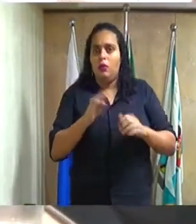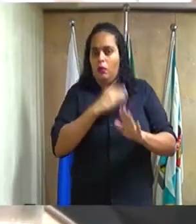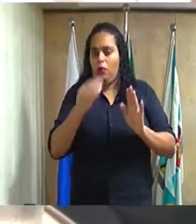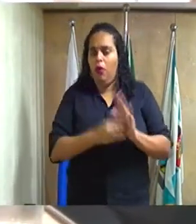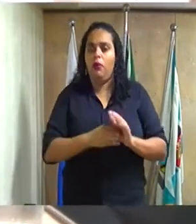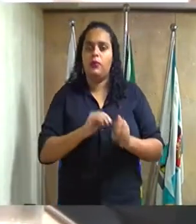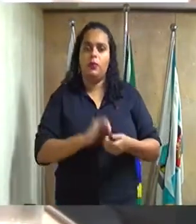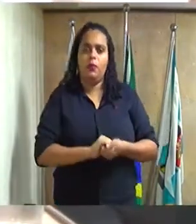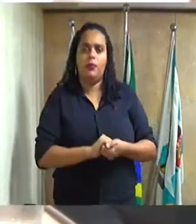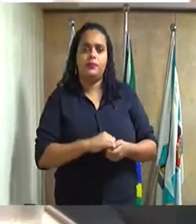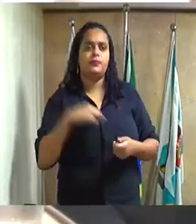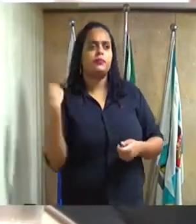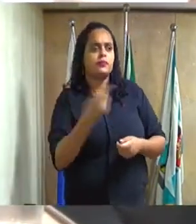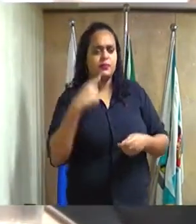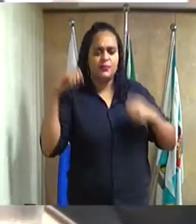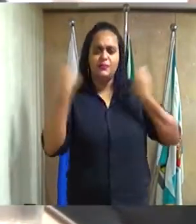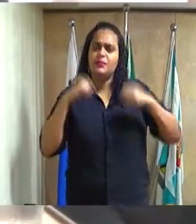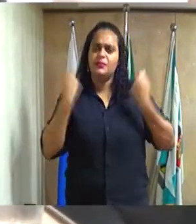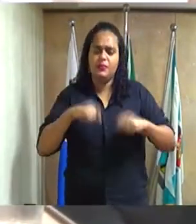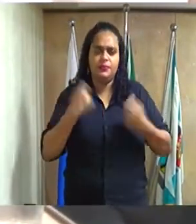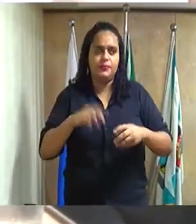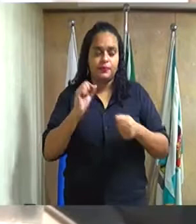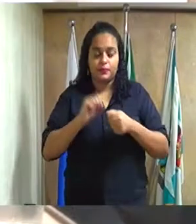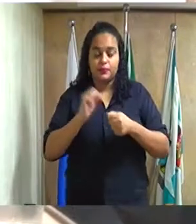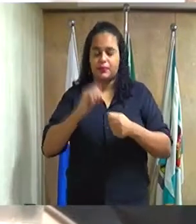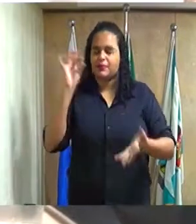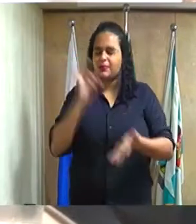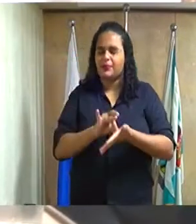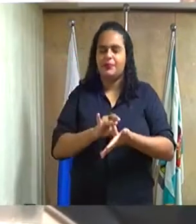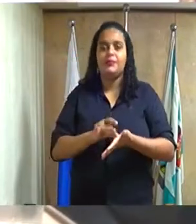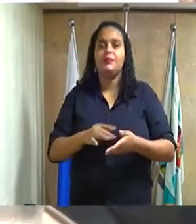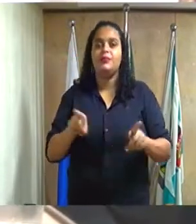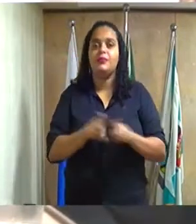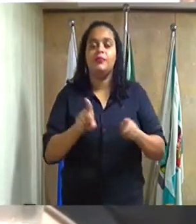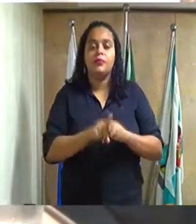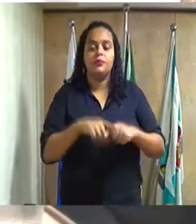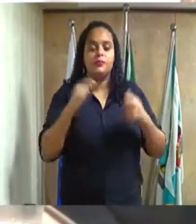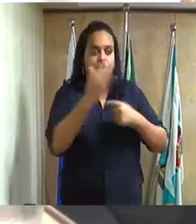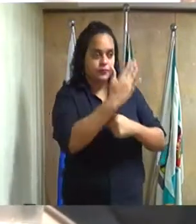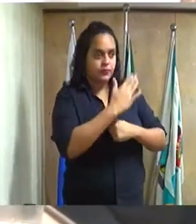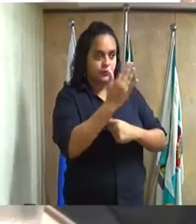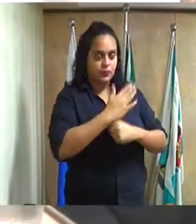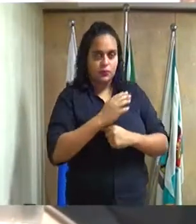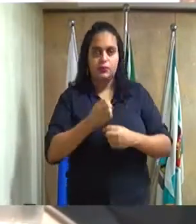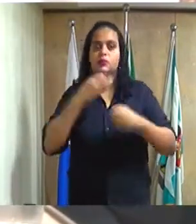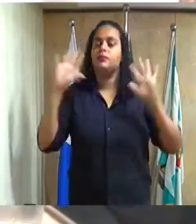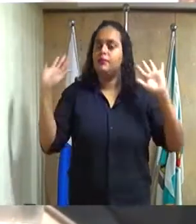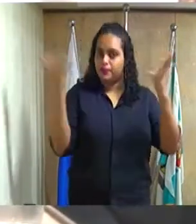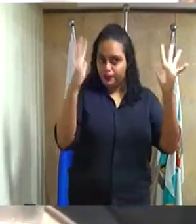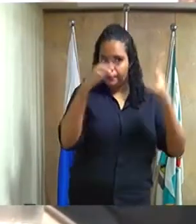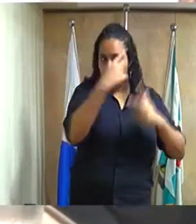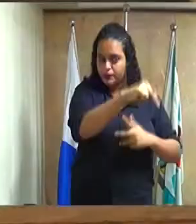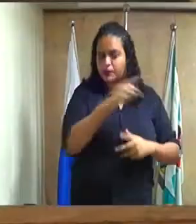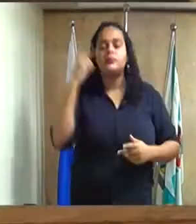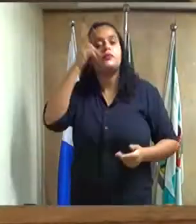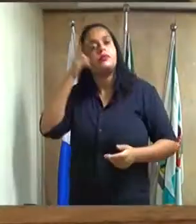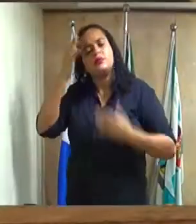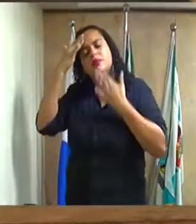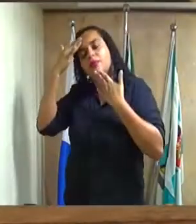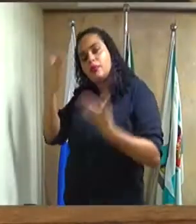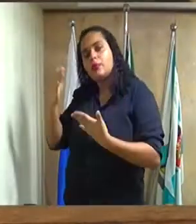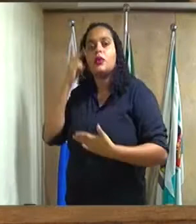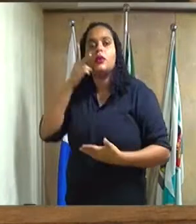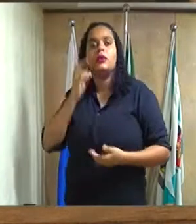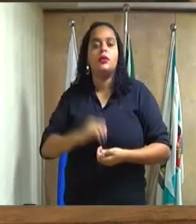os companheiros aqui, se tiver que promover a verdade, pode contar comigo. E mais uma vez, parabéns. Obrigado, vereador.